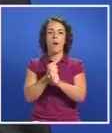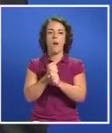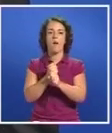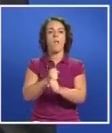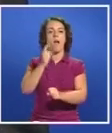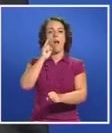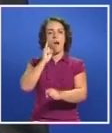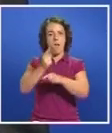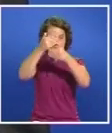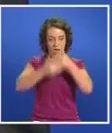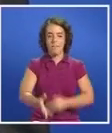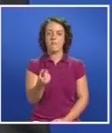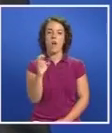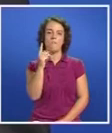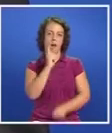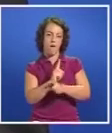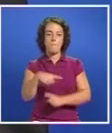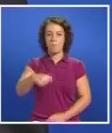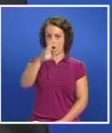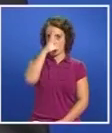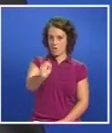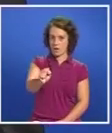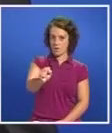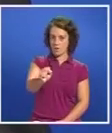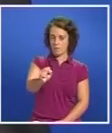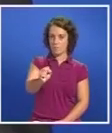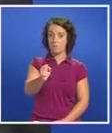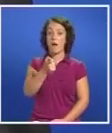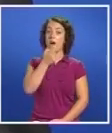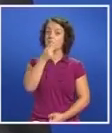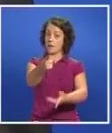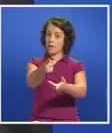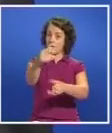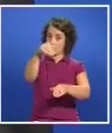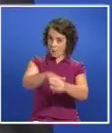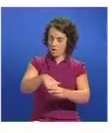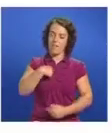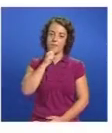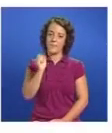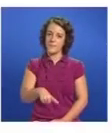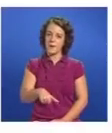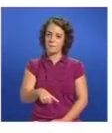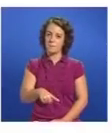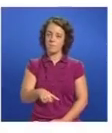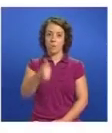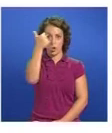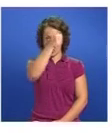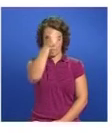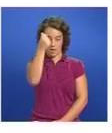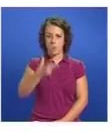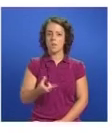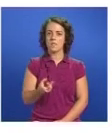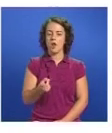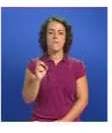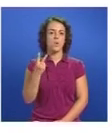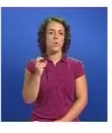do governo a partir do dia 19 de outubro. Só com o seu voto, isso vai ser possível. Domingo, 19